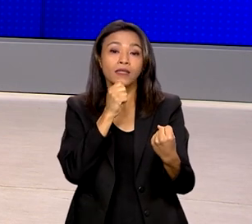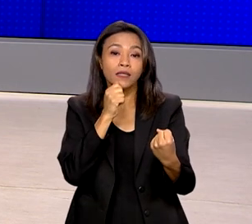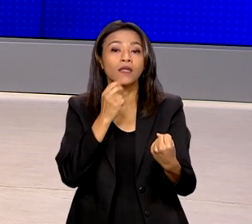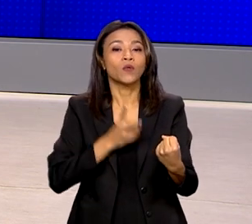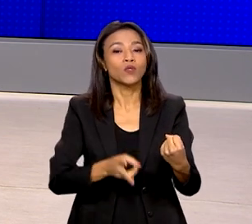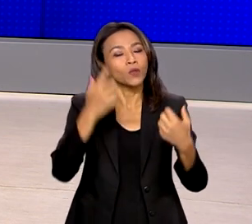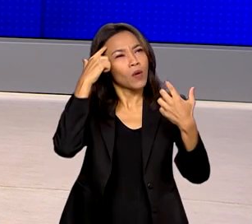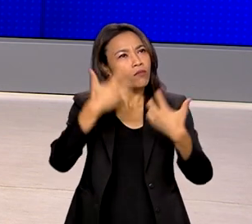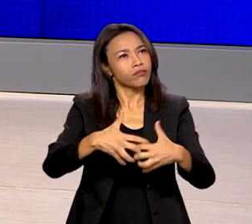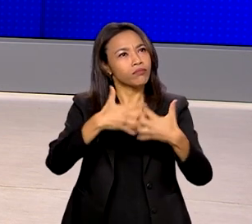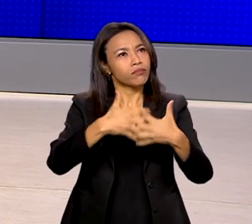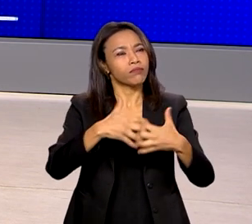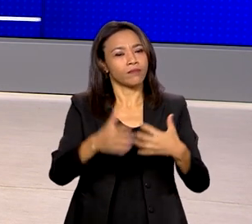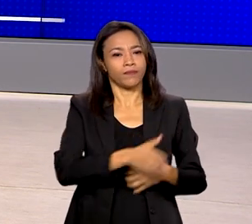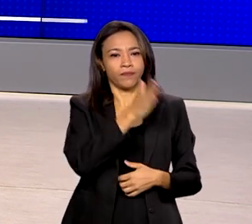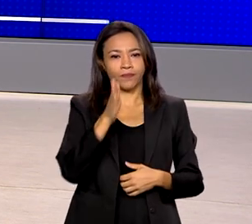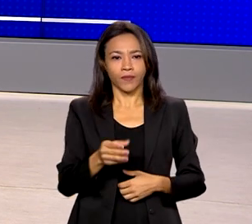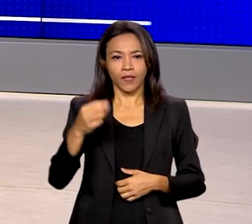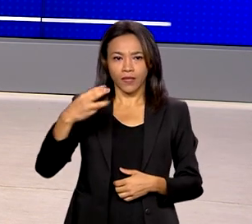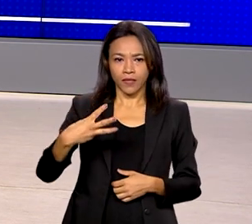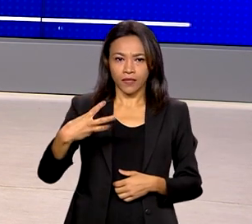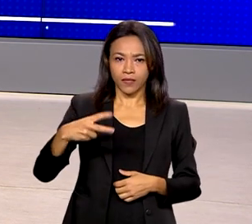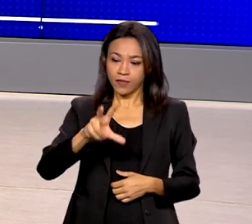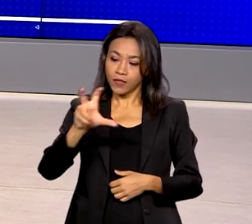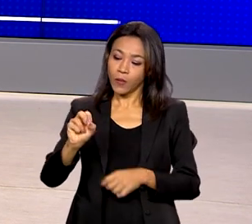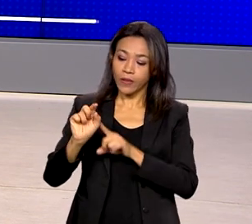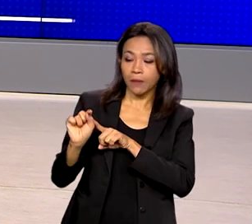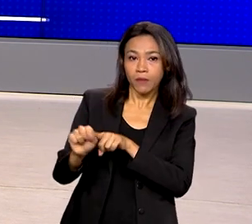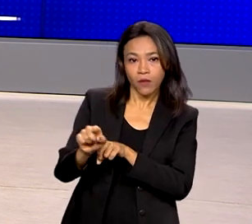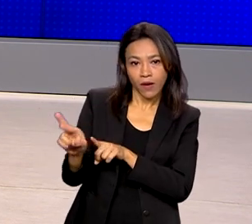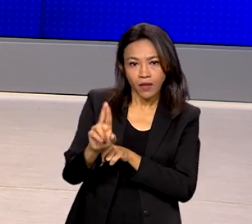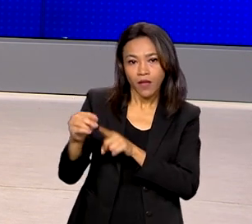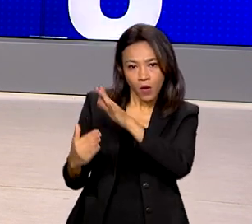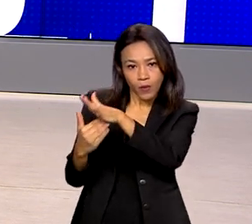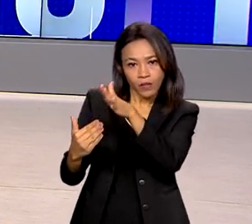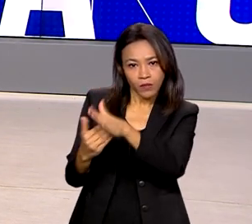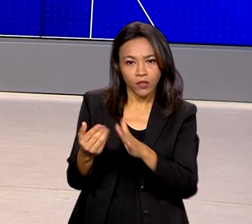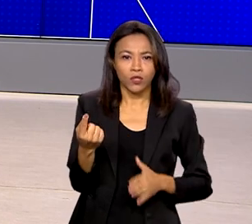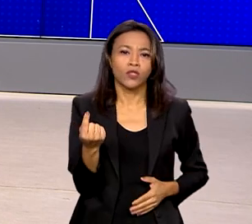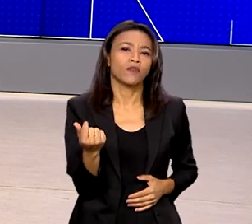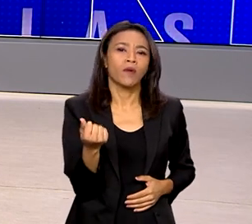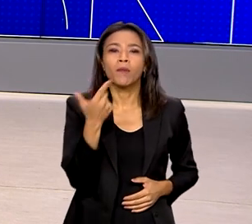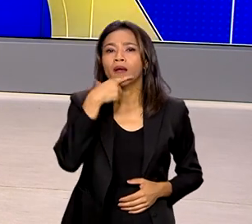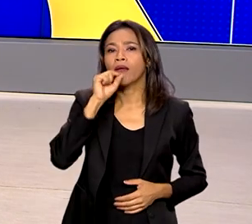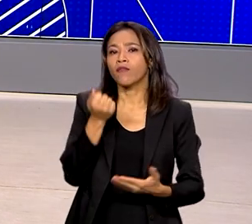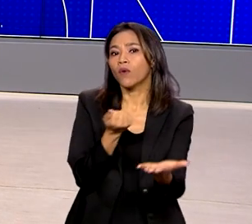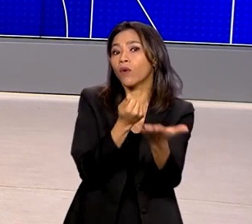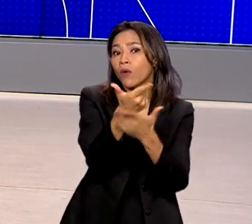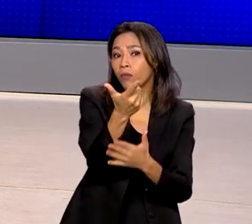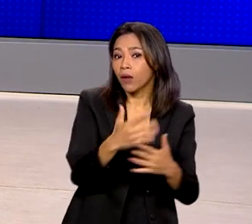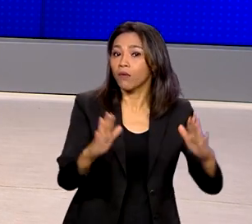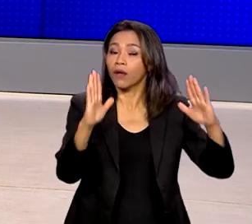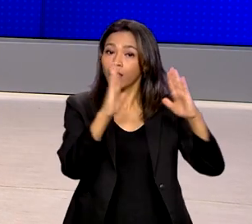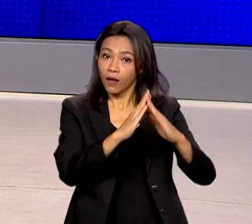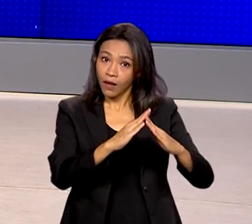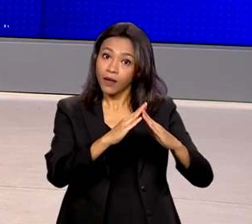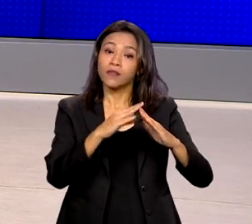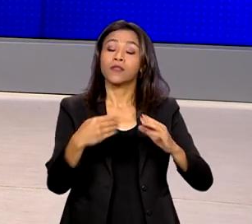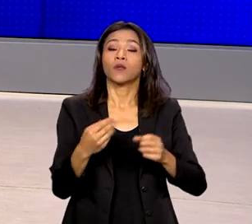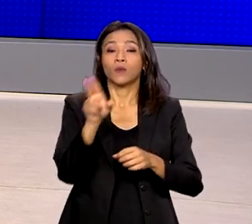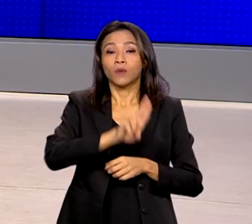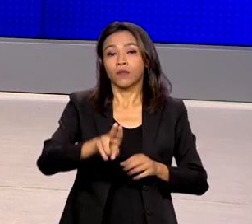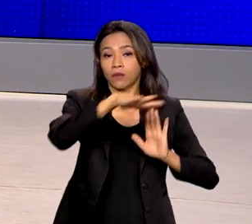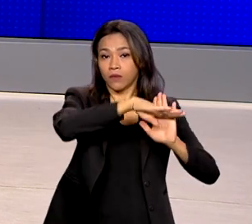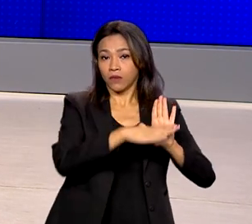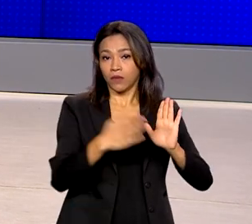350 mil reais, esse é o novo limite de valor para quem vai comprar um imóvel pelo programa Minha Casa